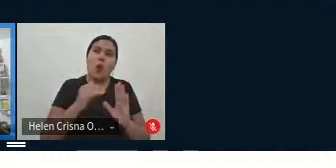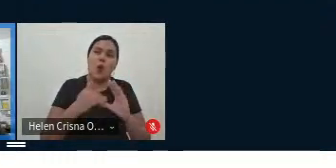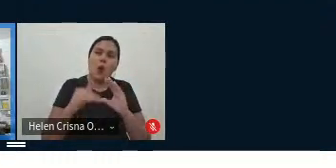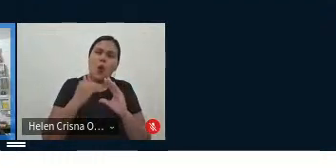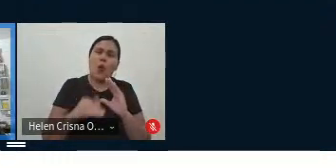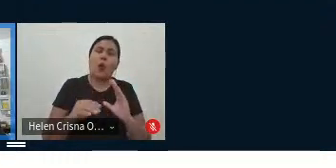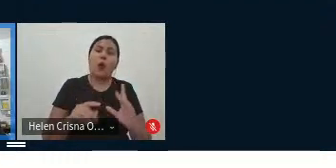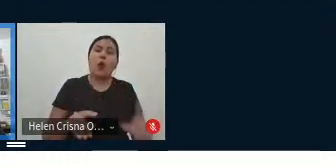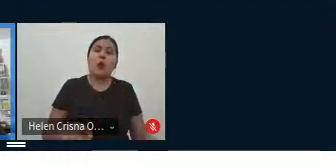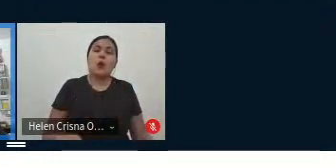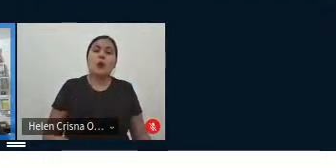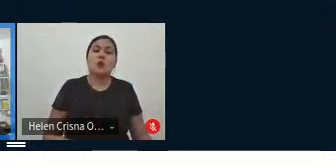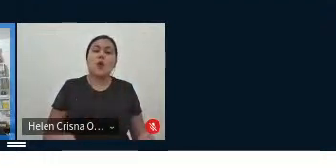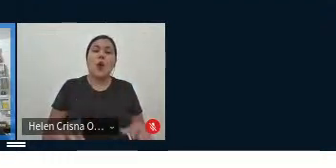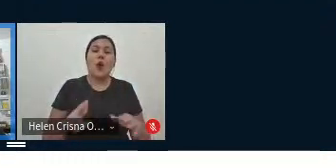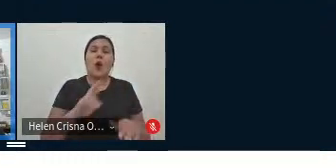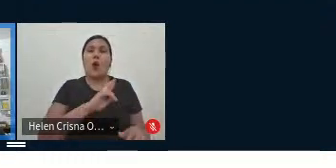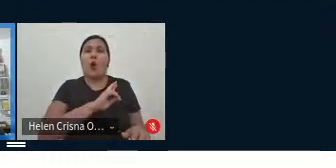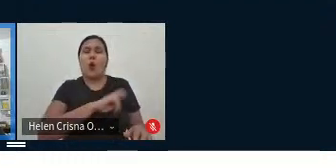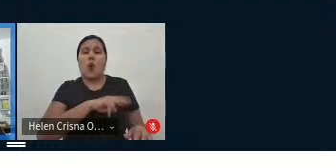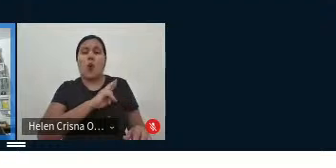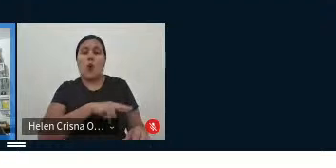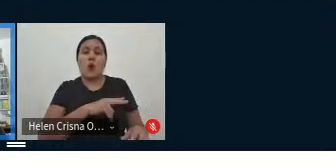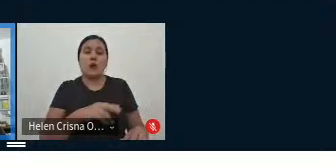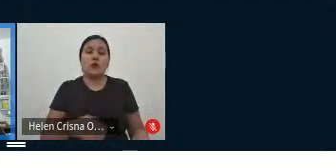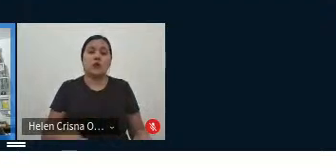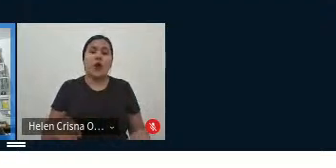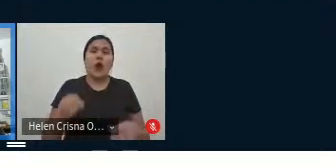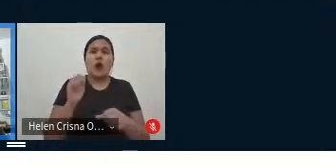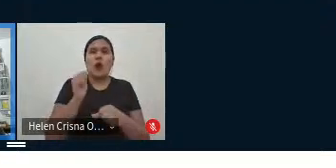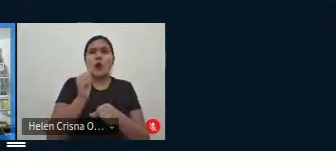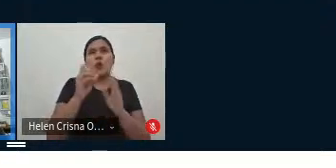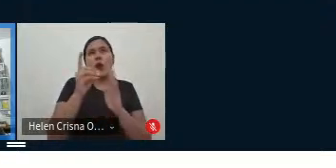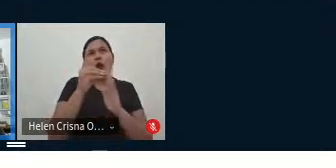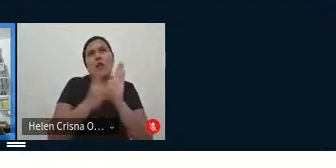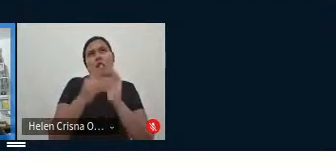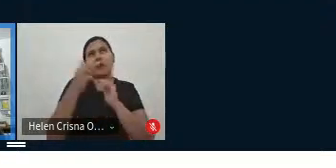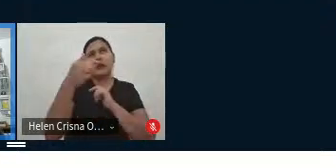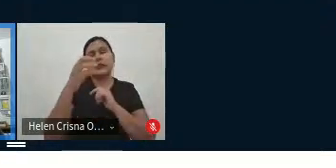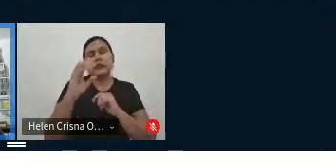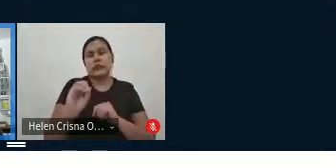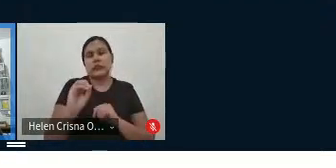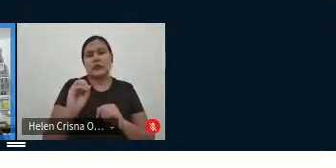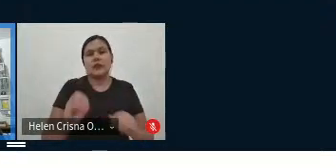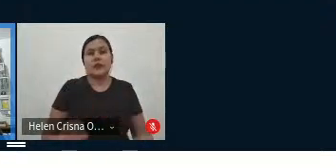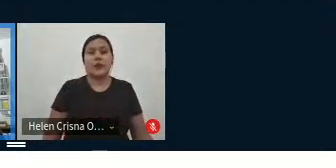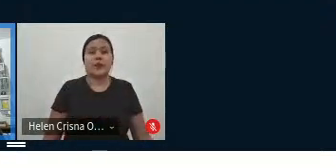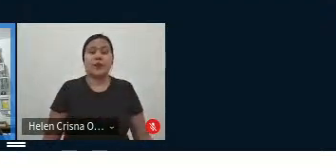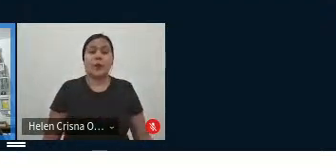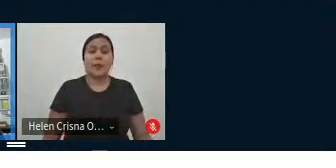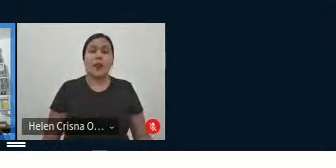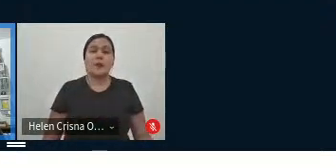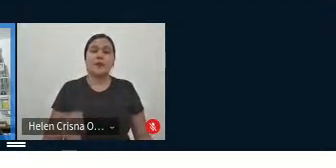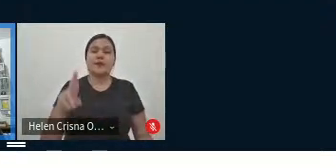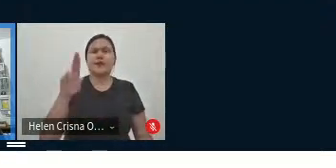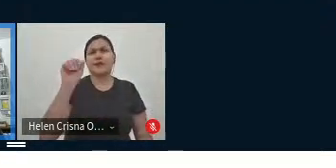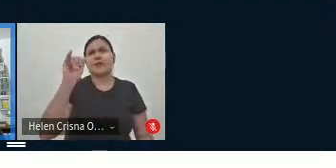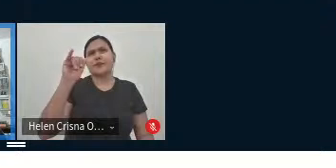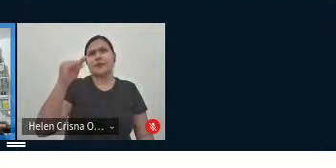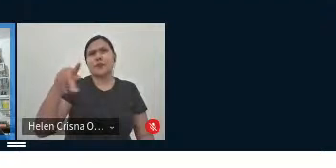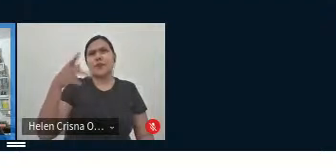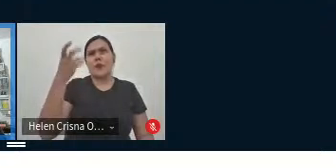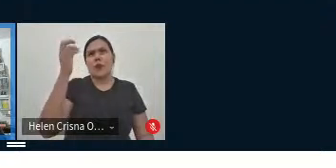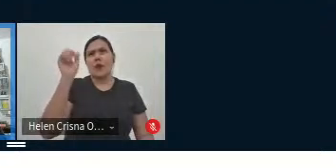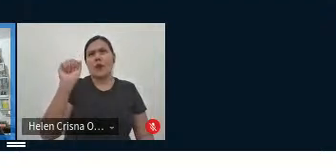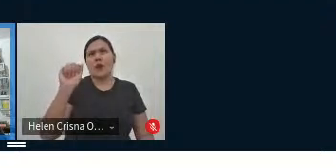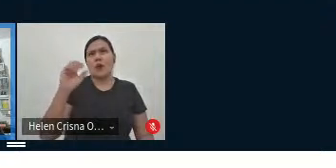dos romances que virão na década de 70, né? Lavalovara, que é o grande romance, Rainha dos Cáceres da Grécia, que é um